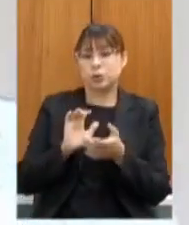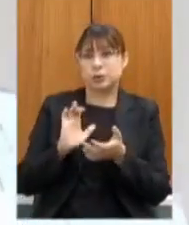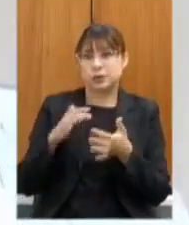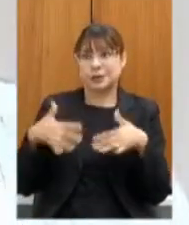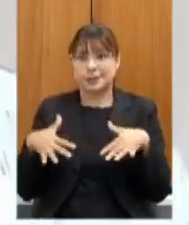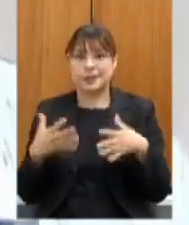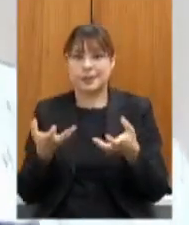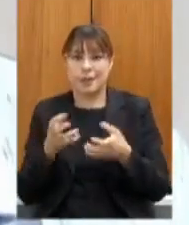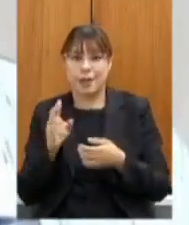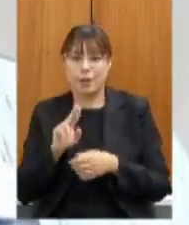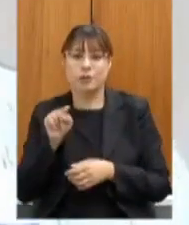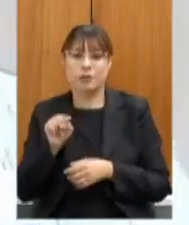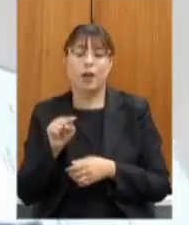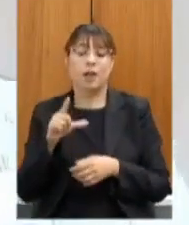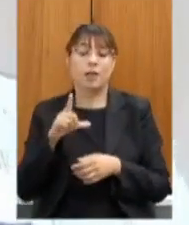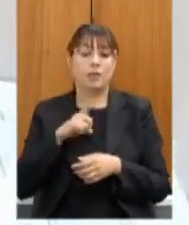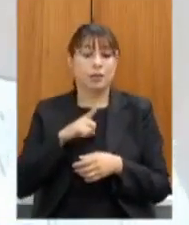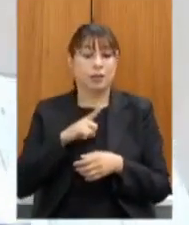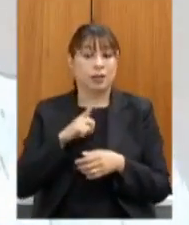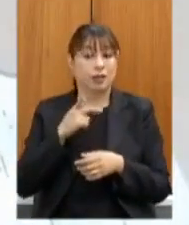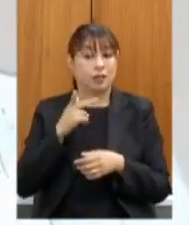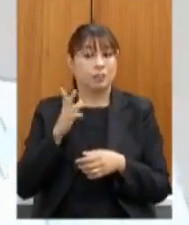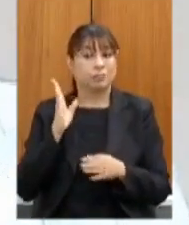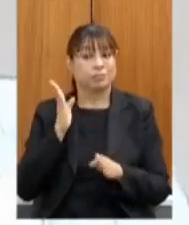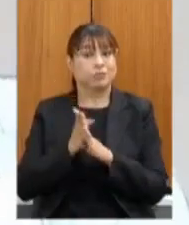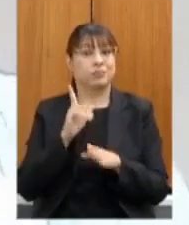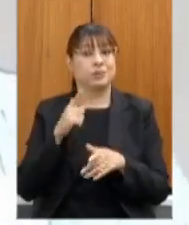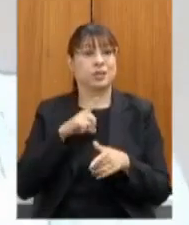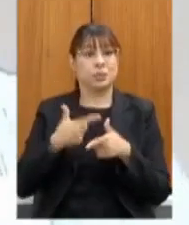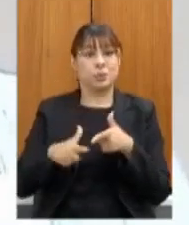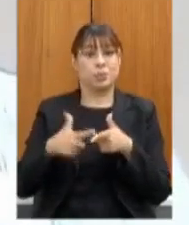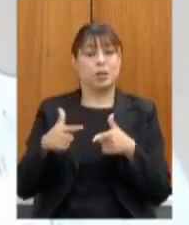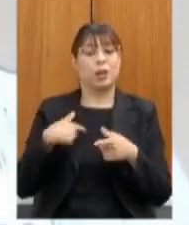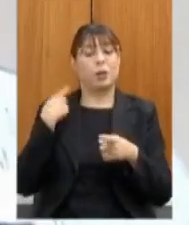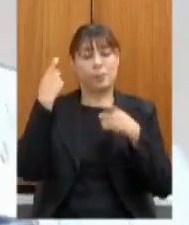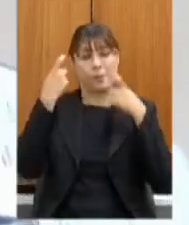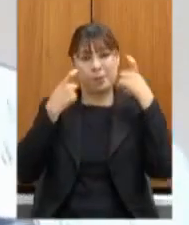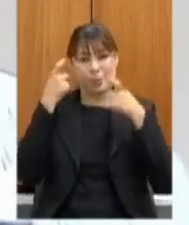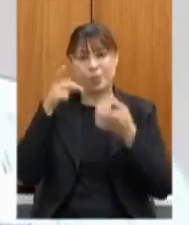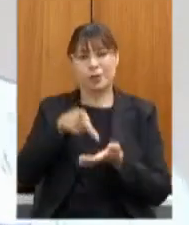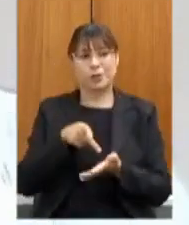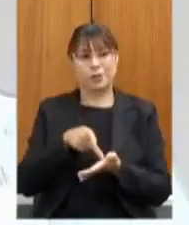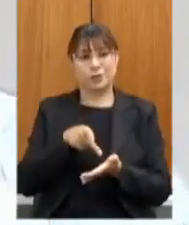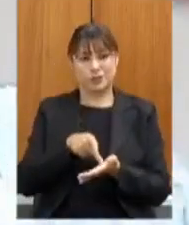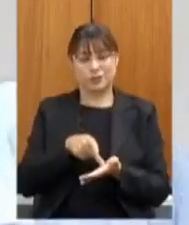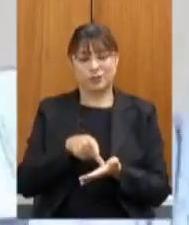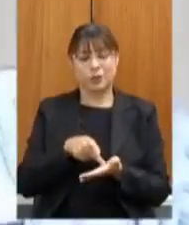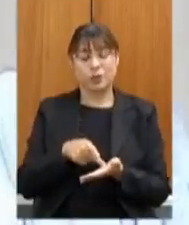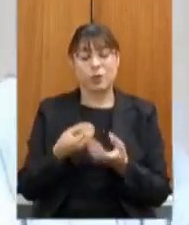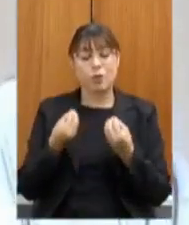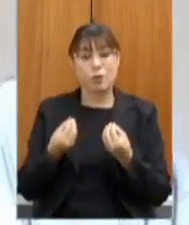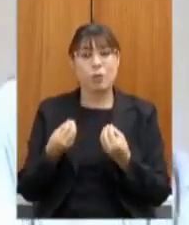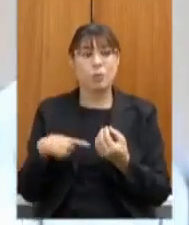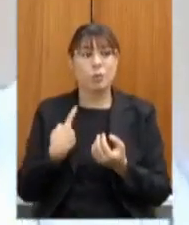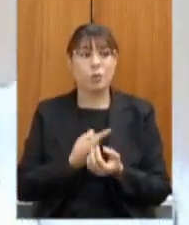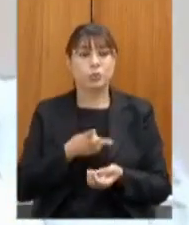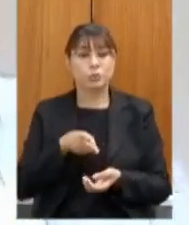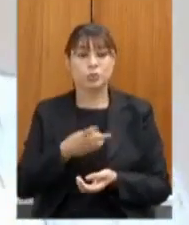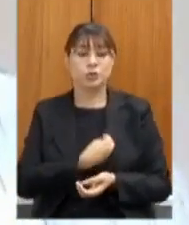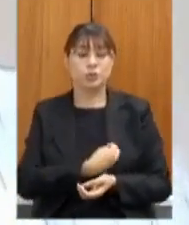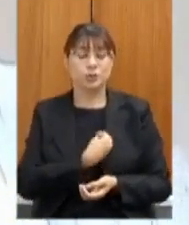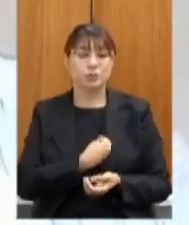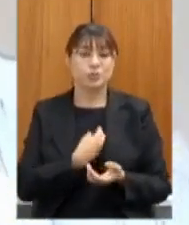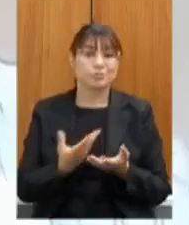eu estou muito preocupado de forma muito sincera mesmo com o tempo que ainda nós vamos conviver com esse